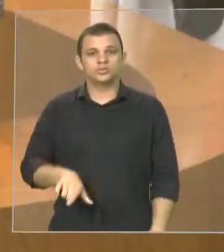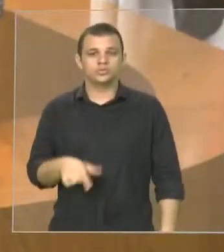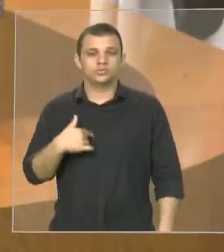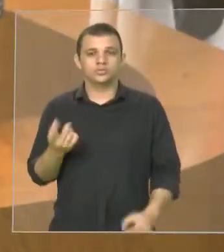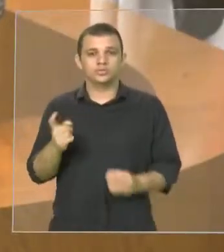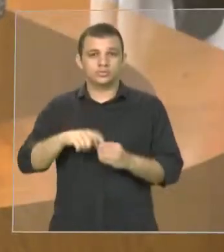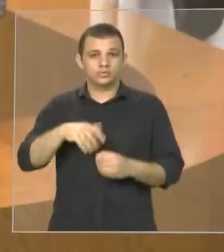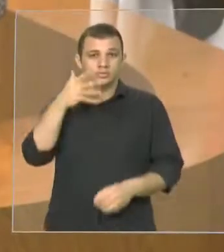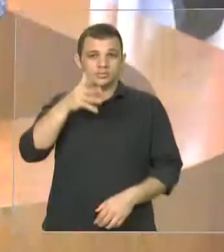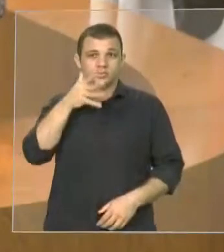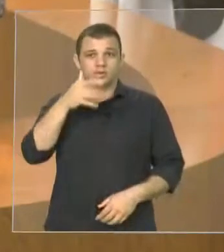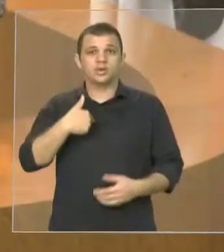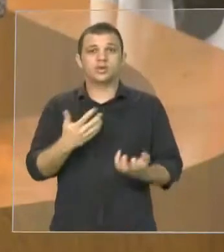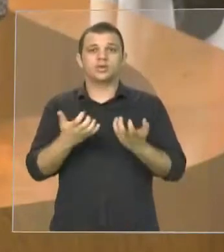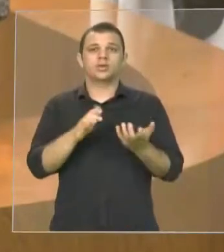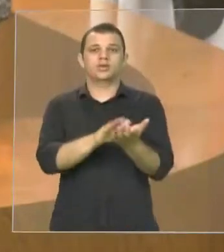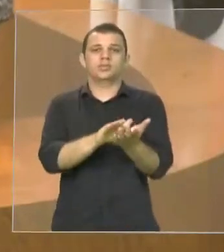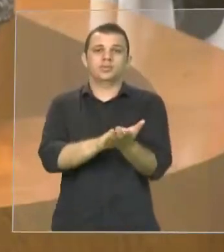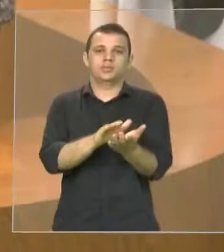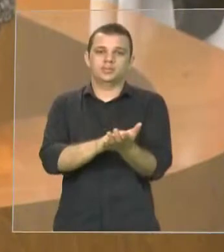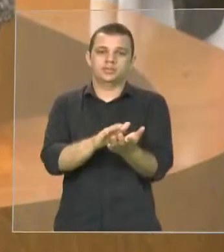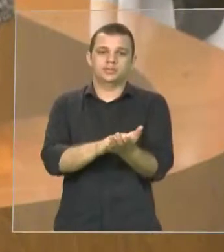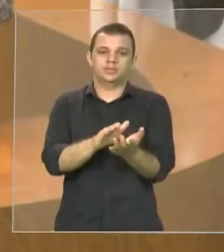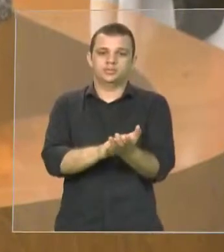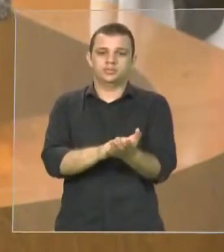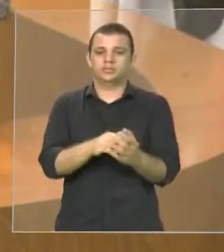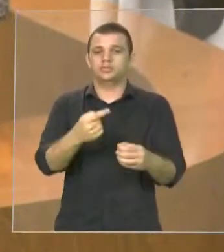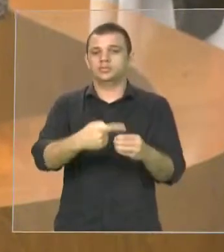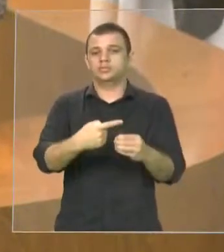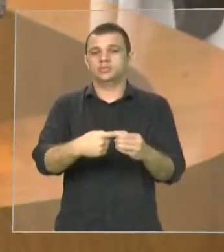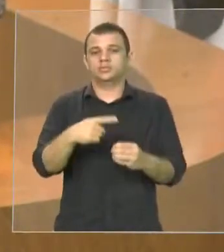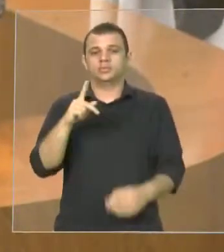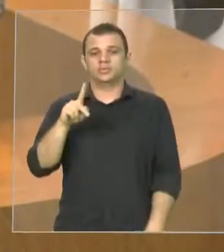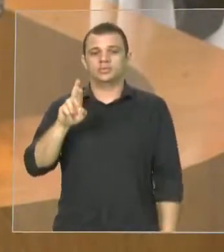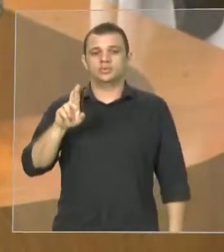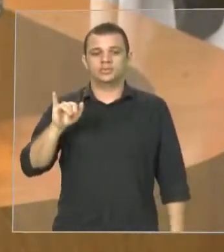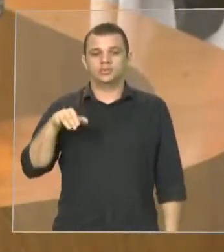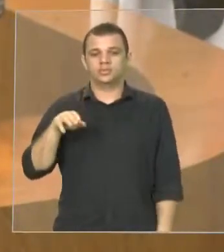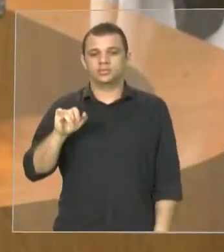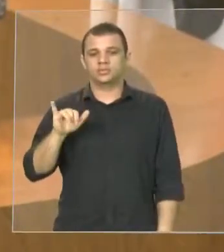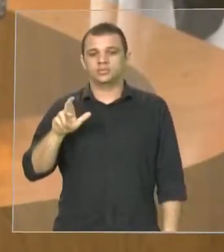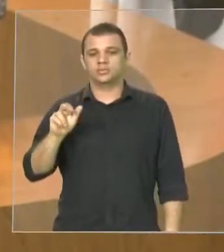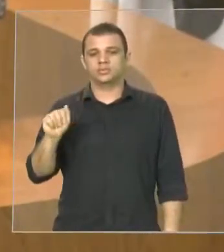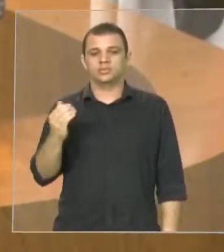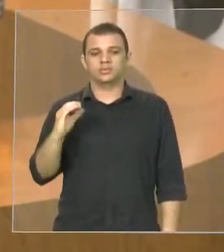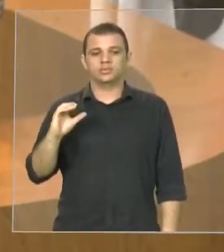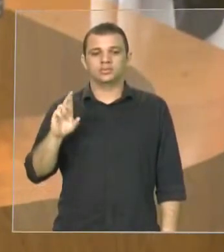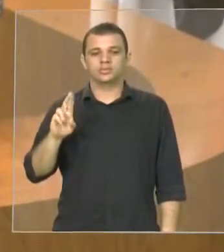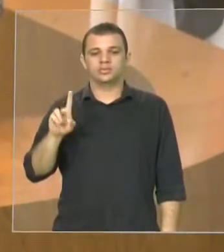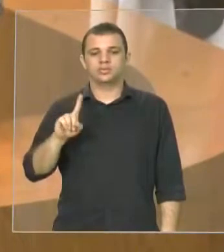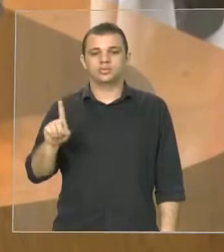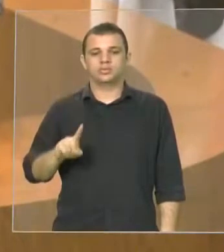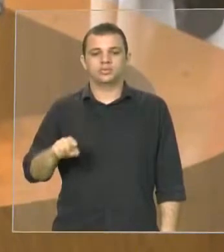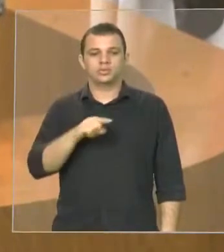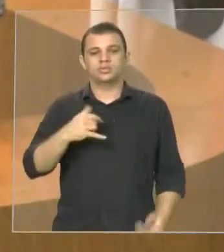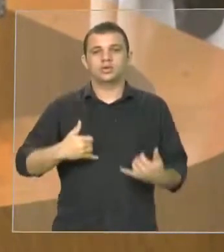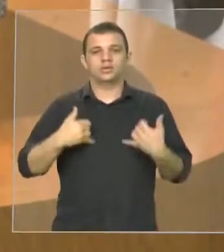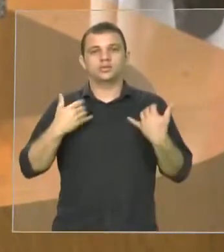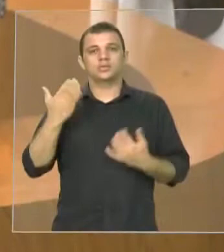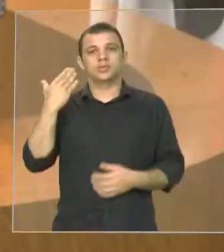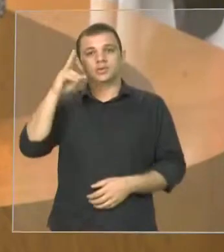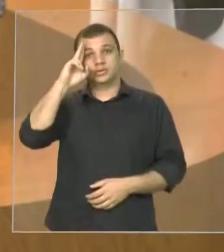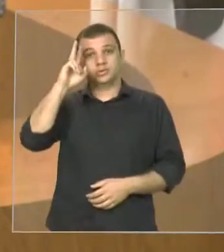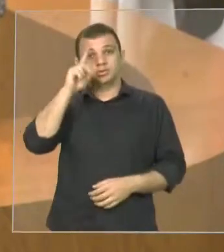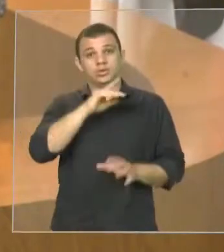para parabenizar o município de Primeira Cruz que aniversariou na última segunda-feira completando